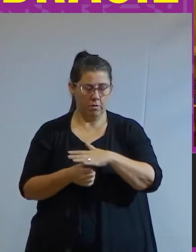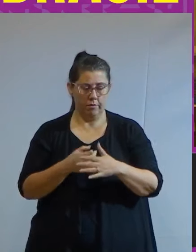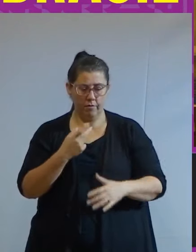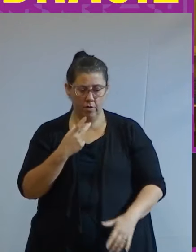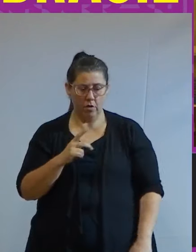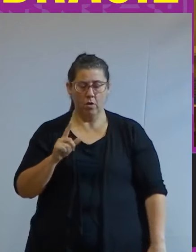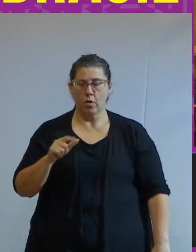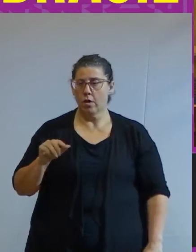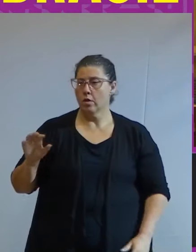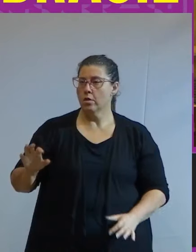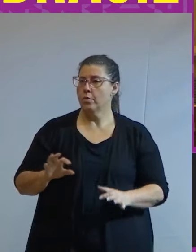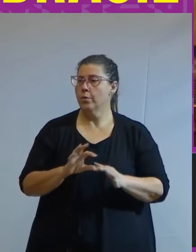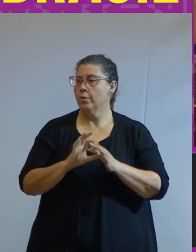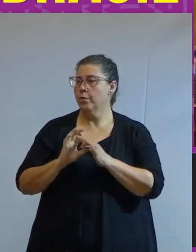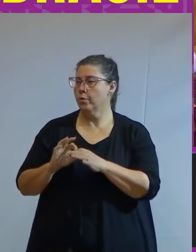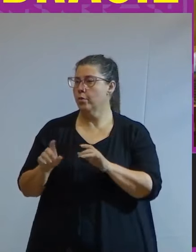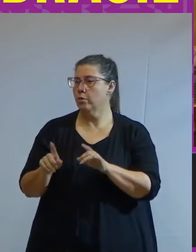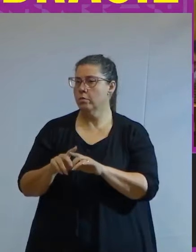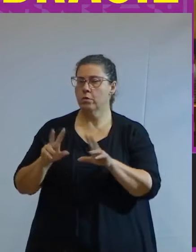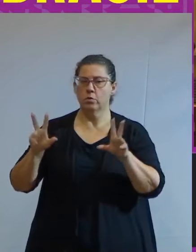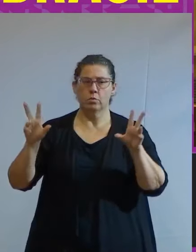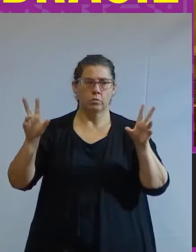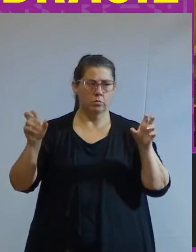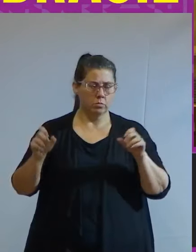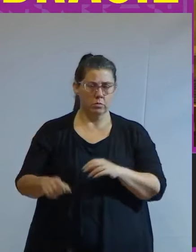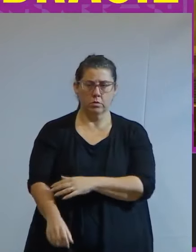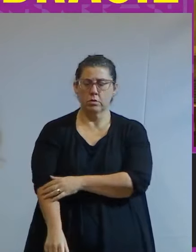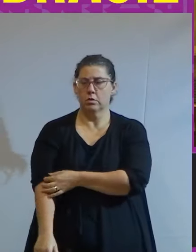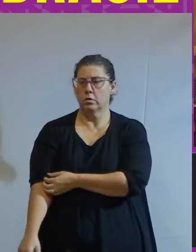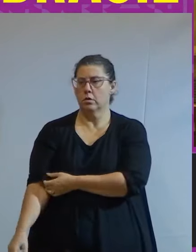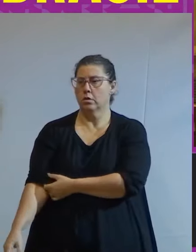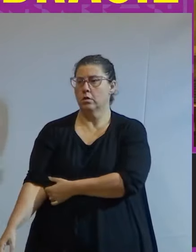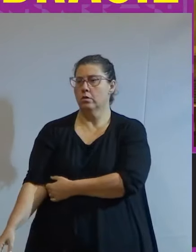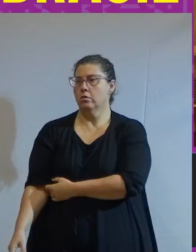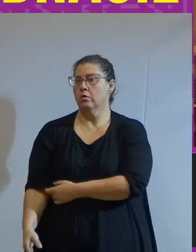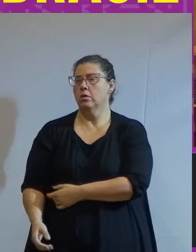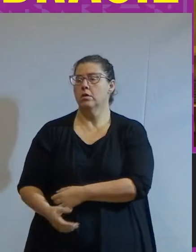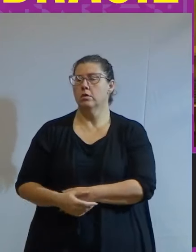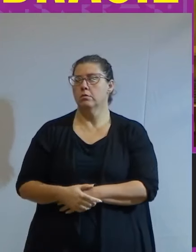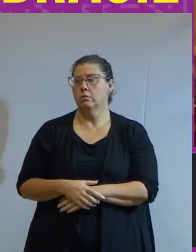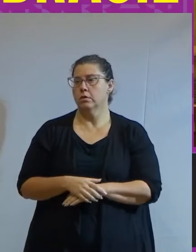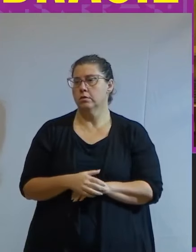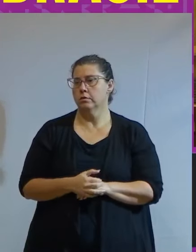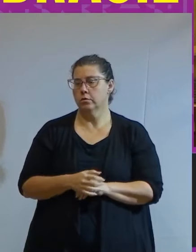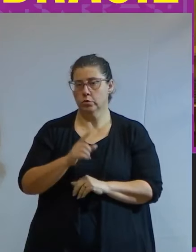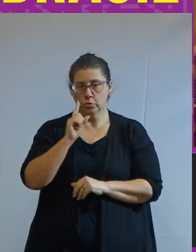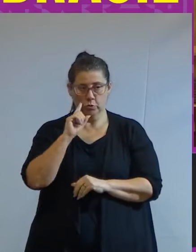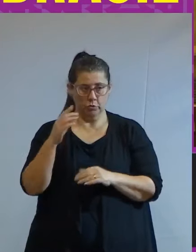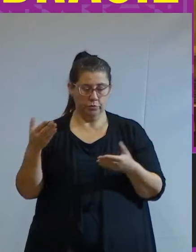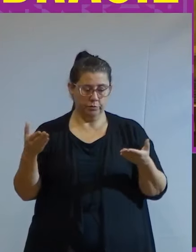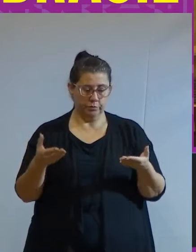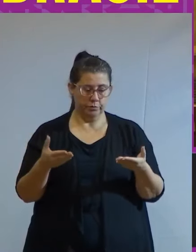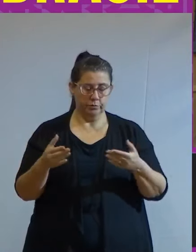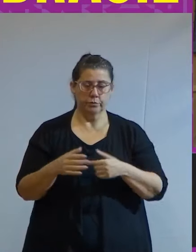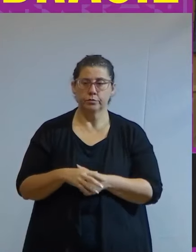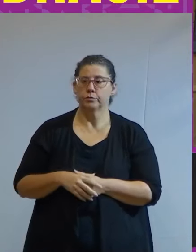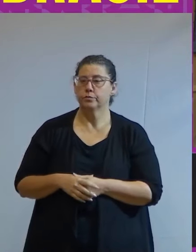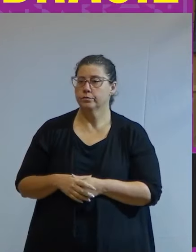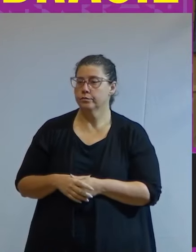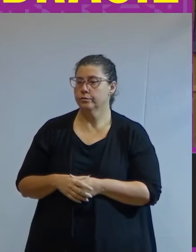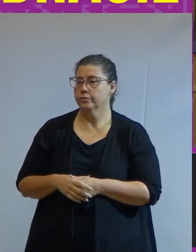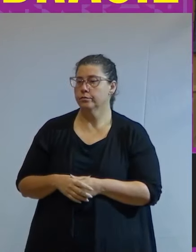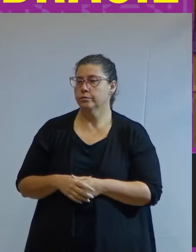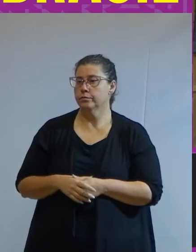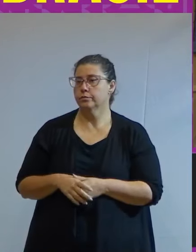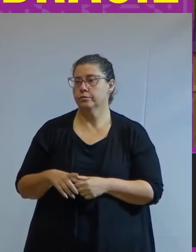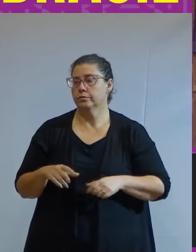seria ligado também a um assunto que está muito em pauta nos dias de hoje assim está muito relevante